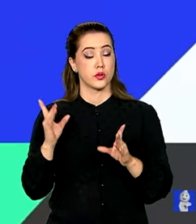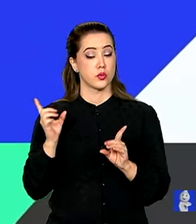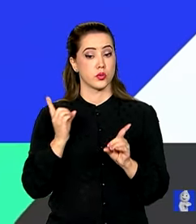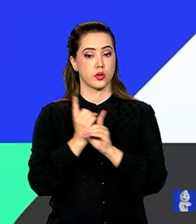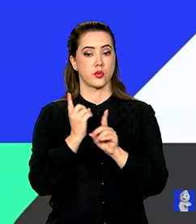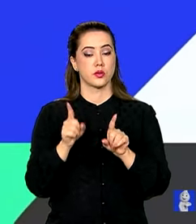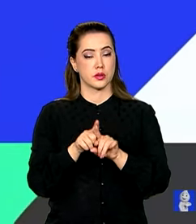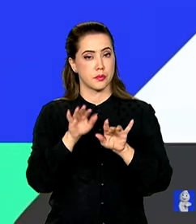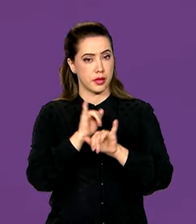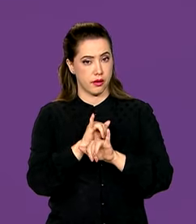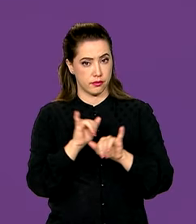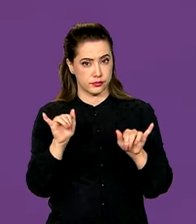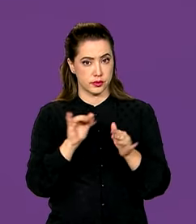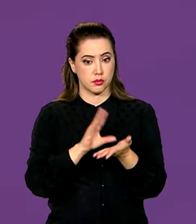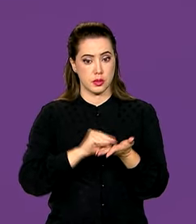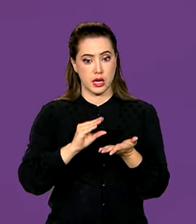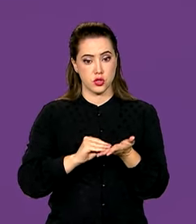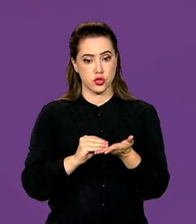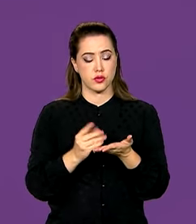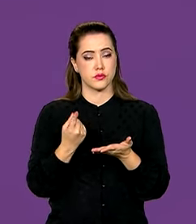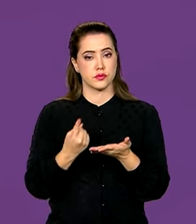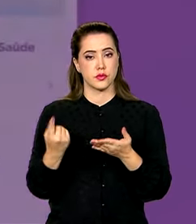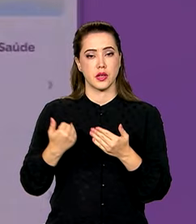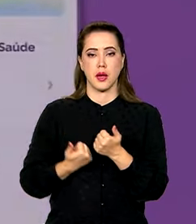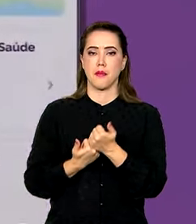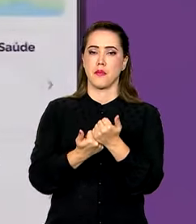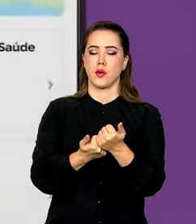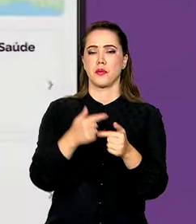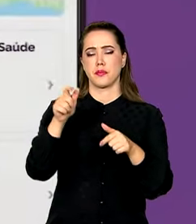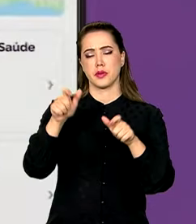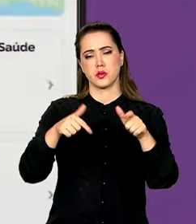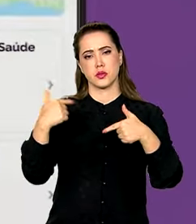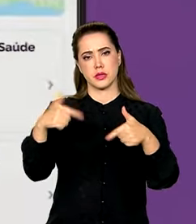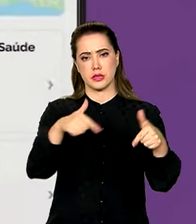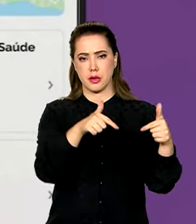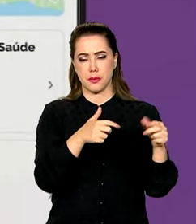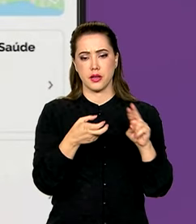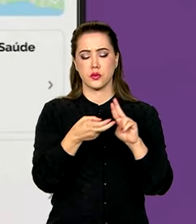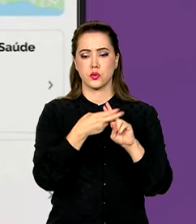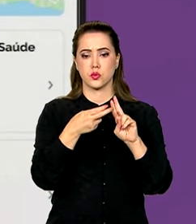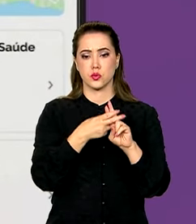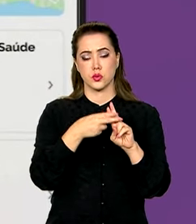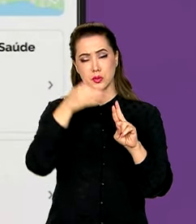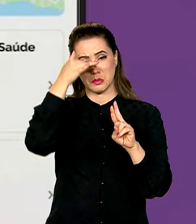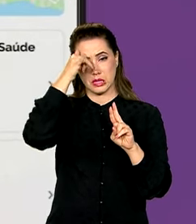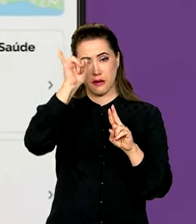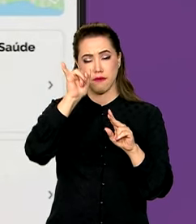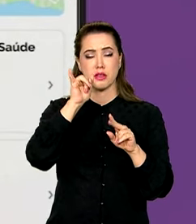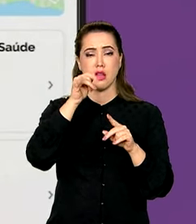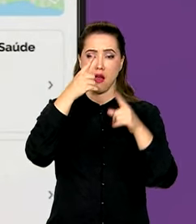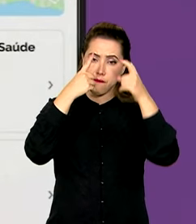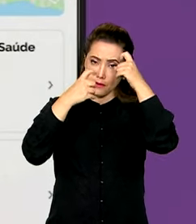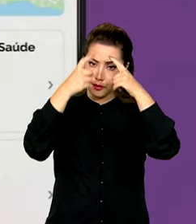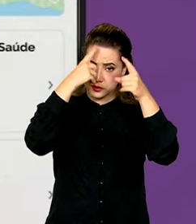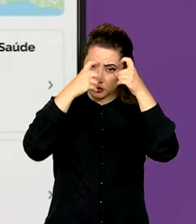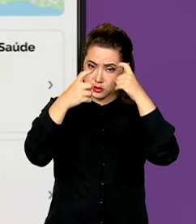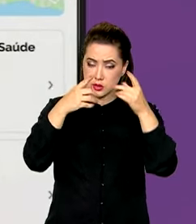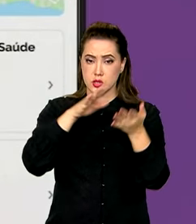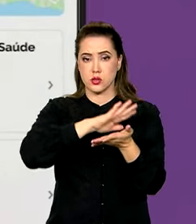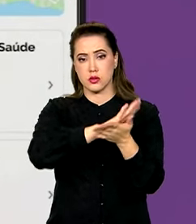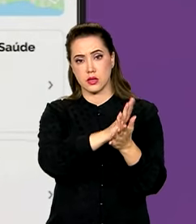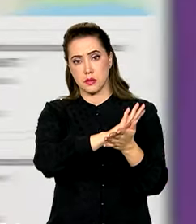foi lançado um aplicativo para apoiar trabalhadores do SUS no enfrentamento a situações de violência e